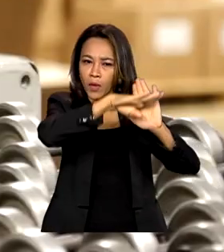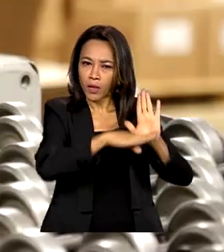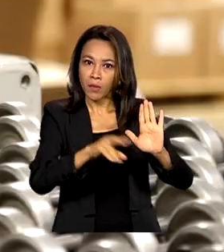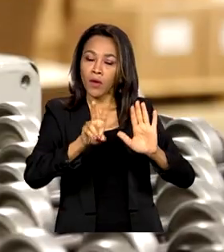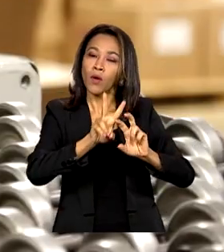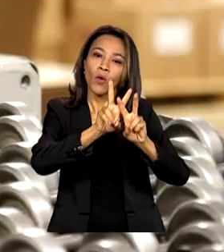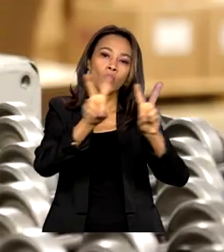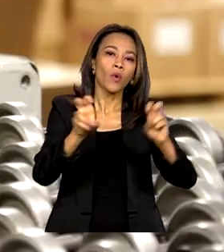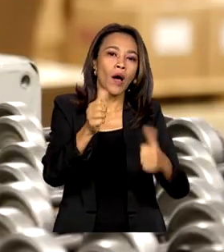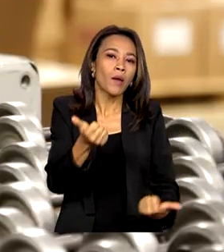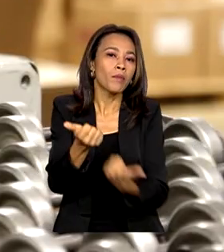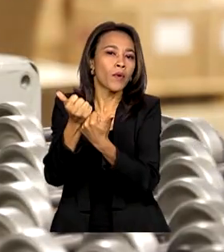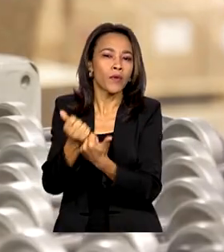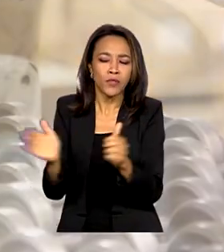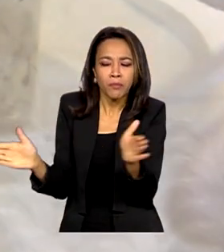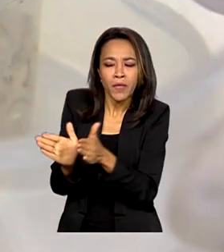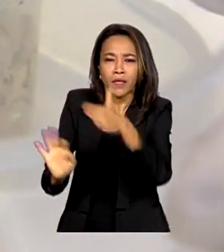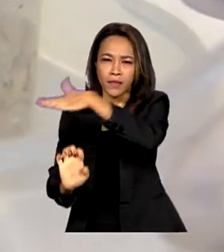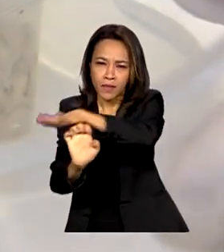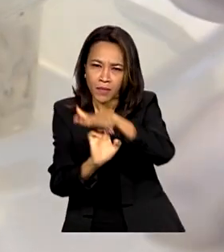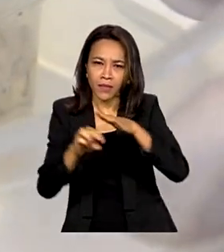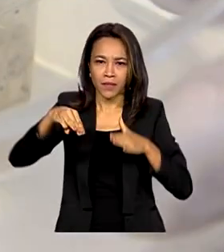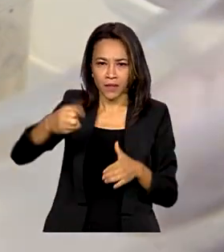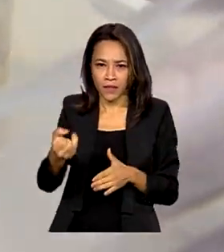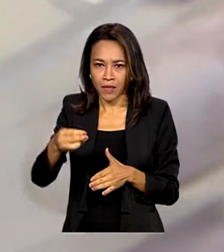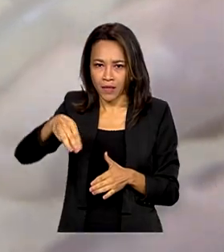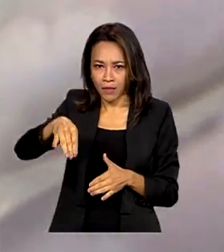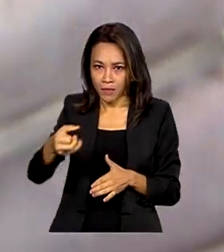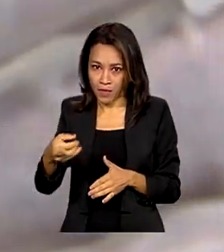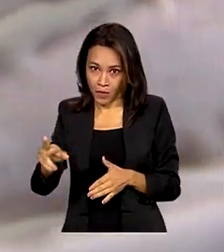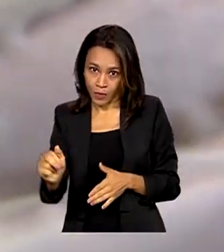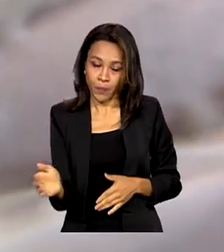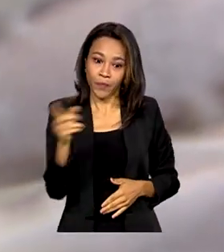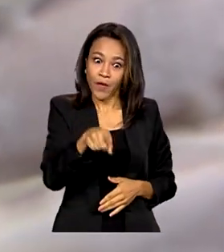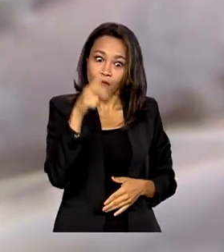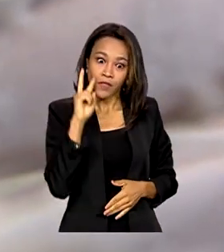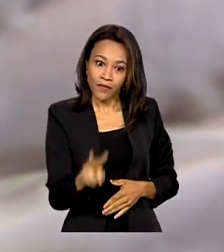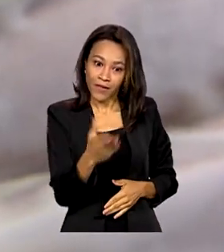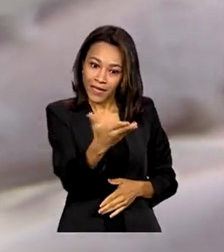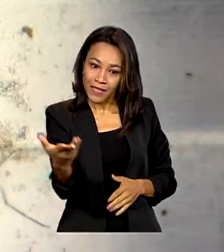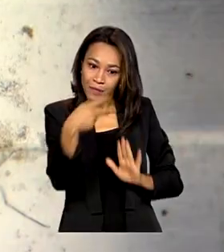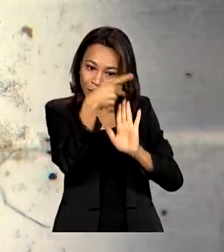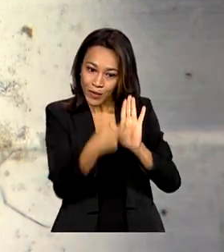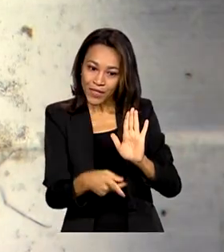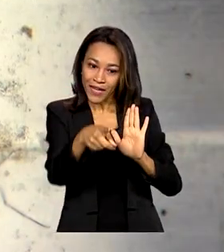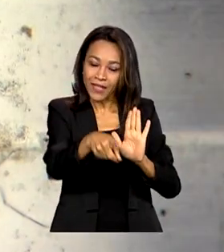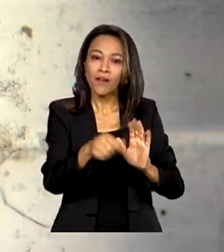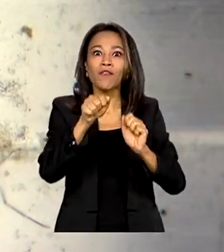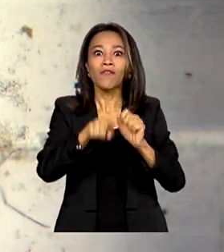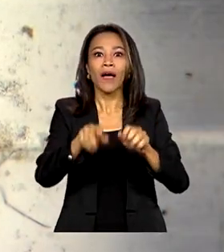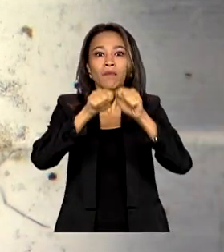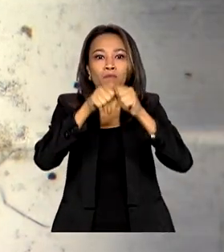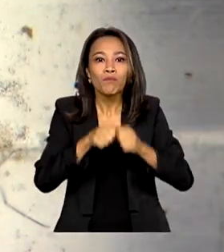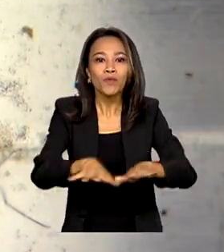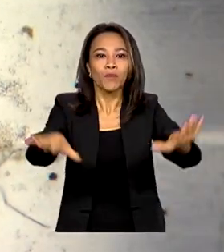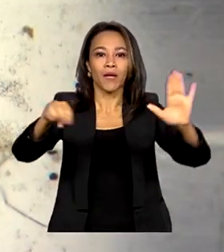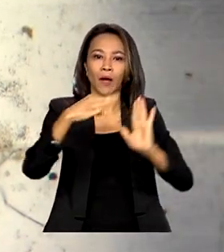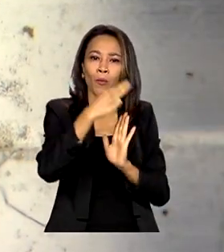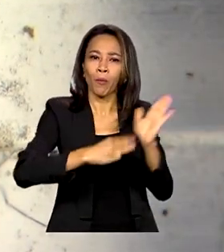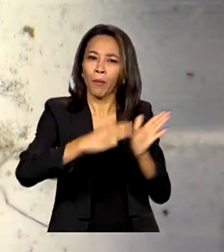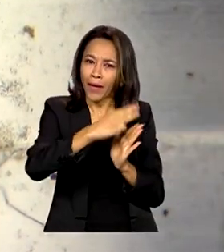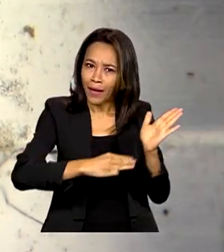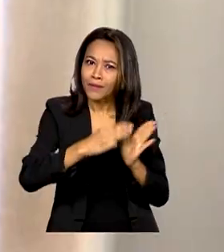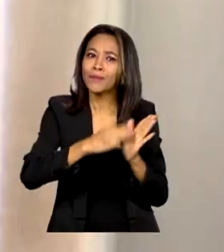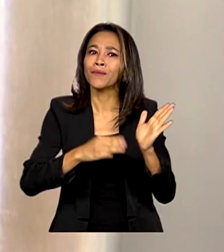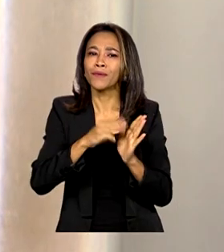micro e pequenos empresários. E você vai ver que um projeto da Fiocruz vai multiplicar o método Volbachia em mosquitos,